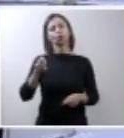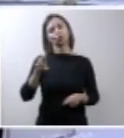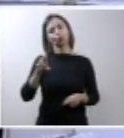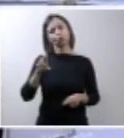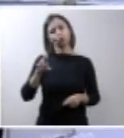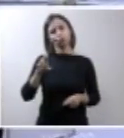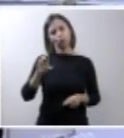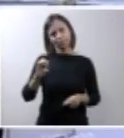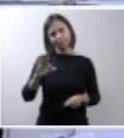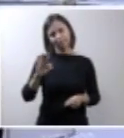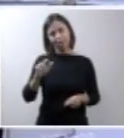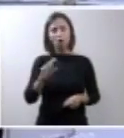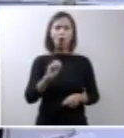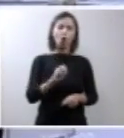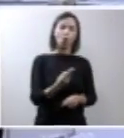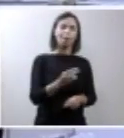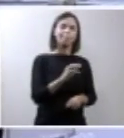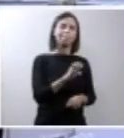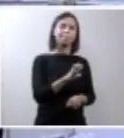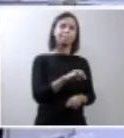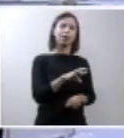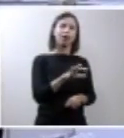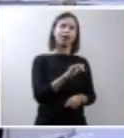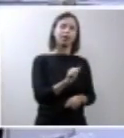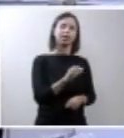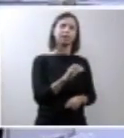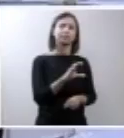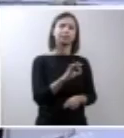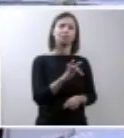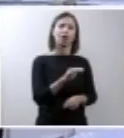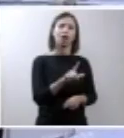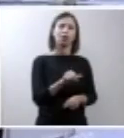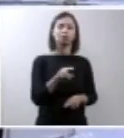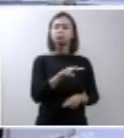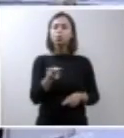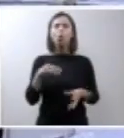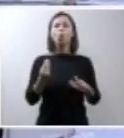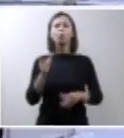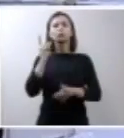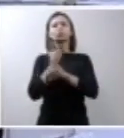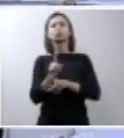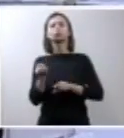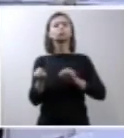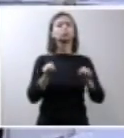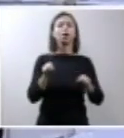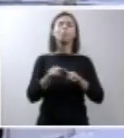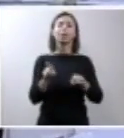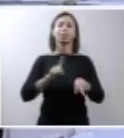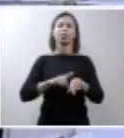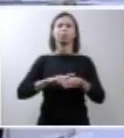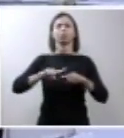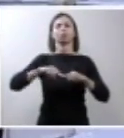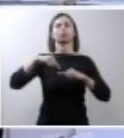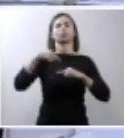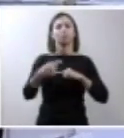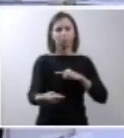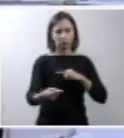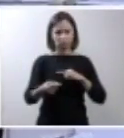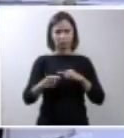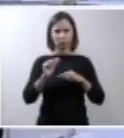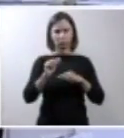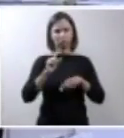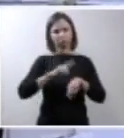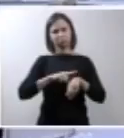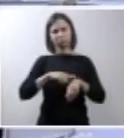mera-anencefalia. Essa situação ela só vai poder ser identificada num período mais tardio pós-concepção,